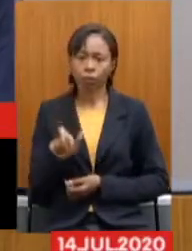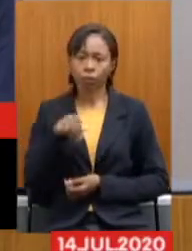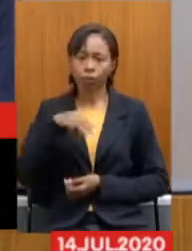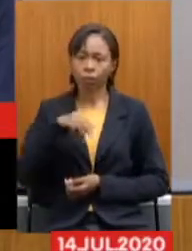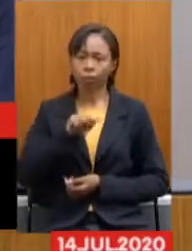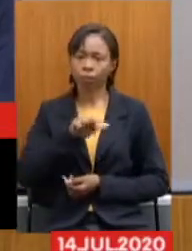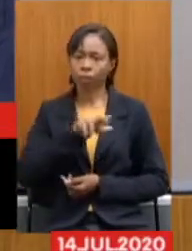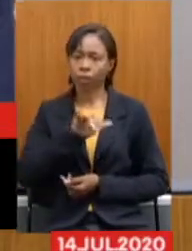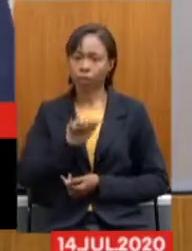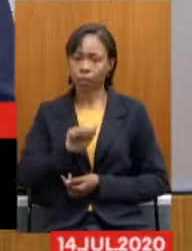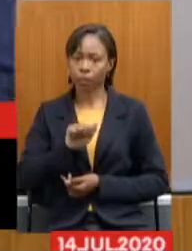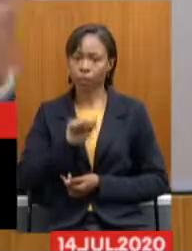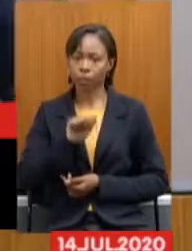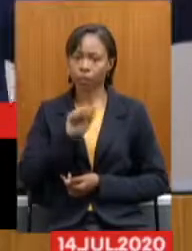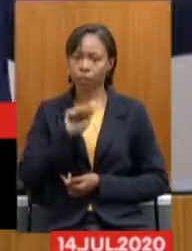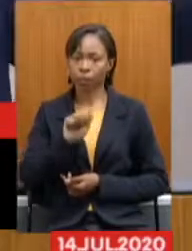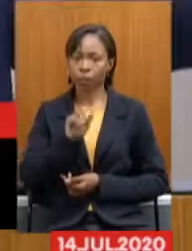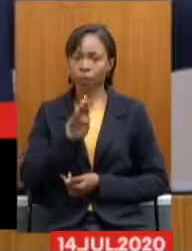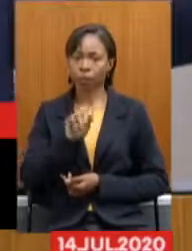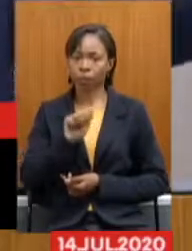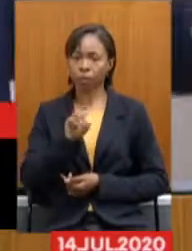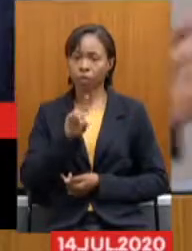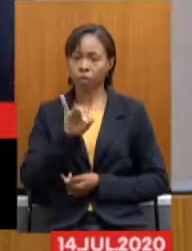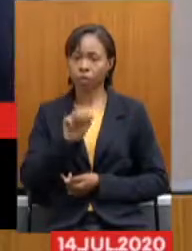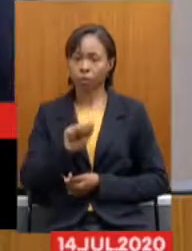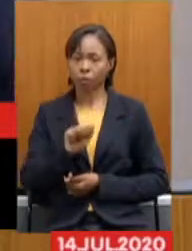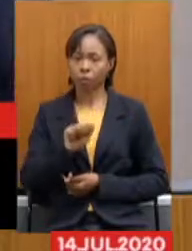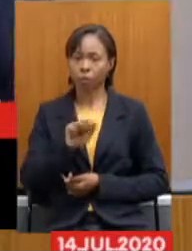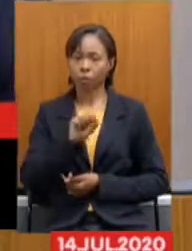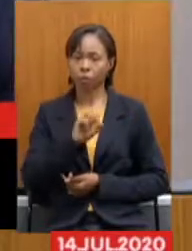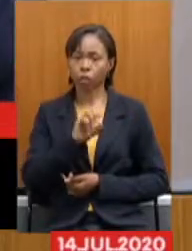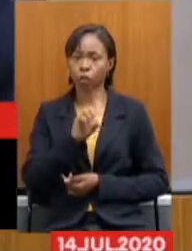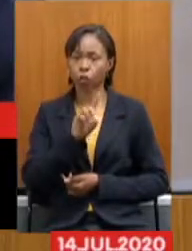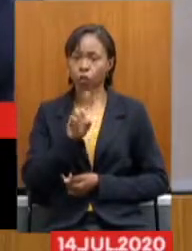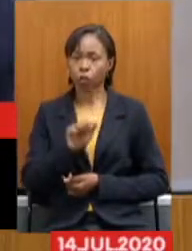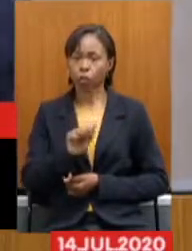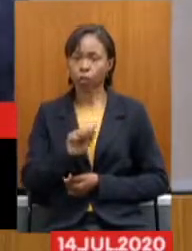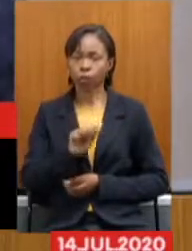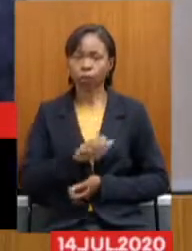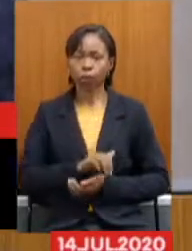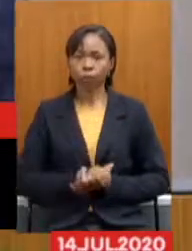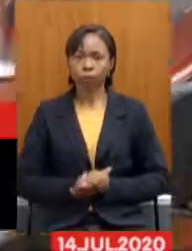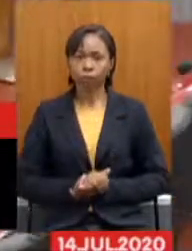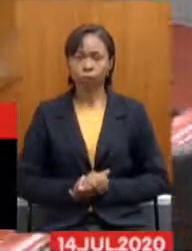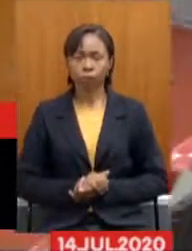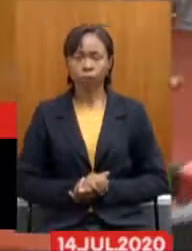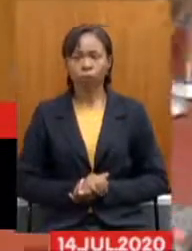De Souza Ou Chabelló Cisipiceng